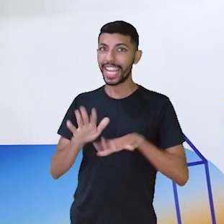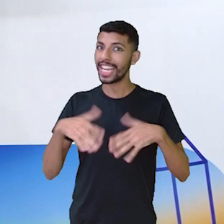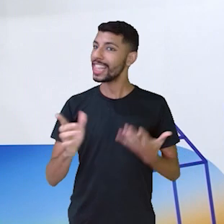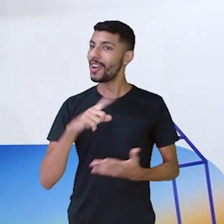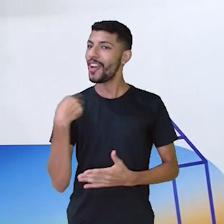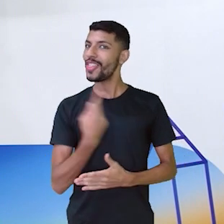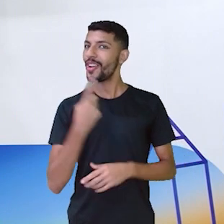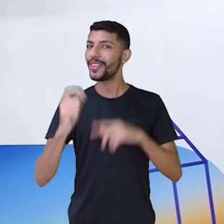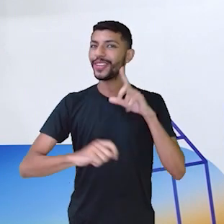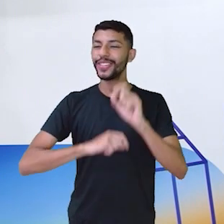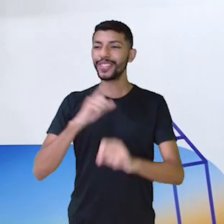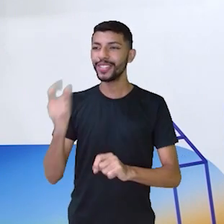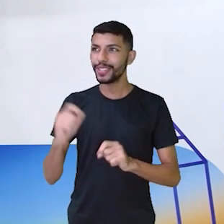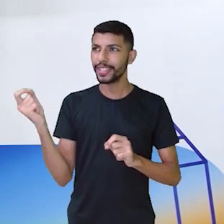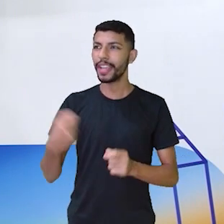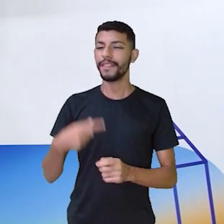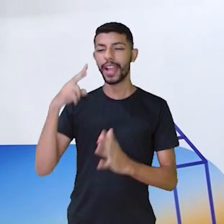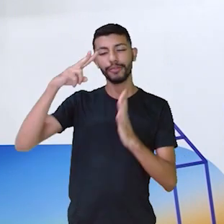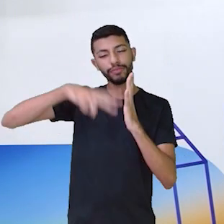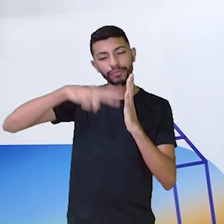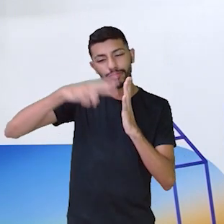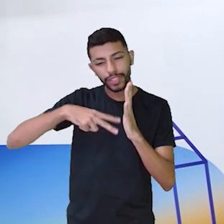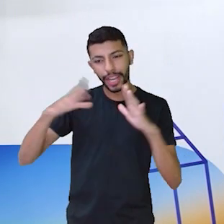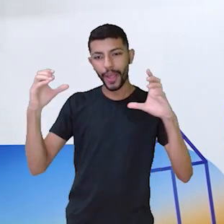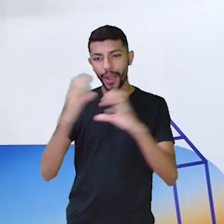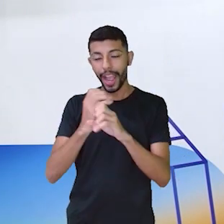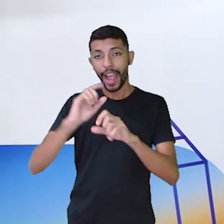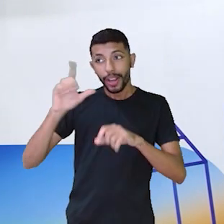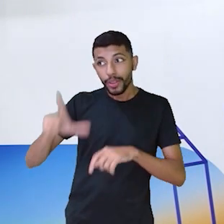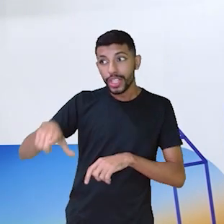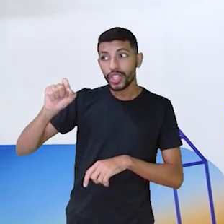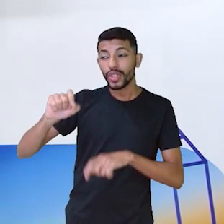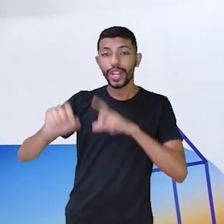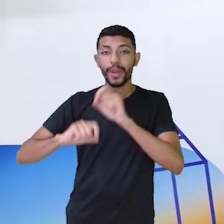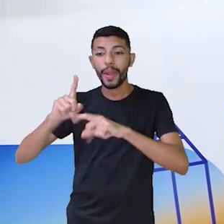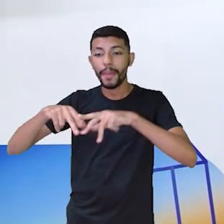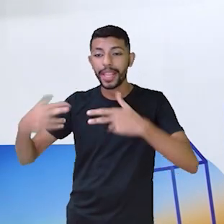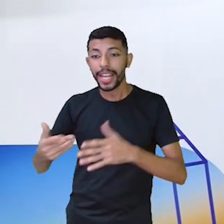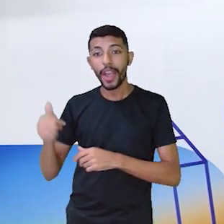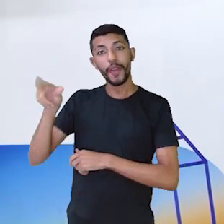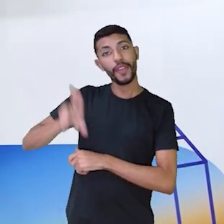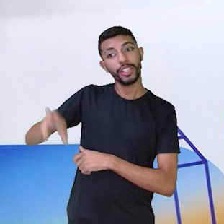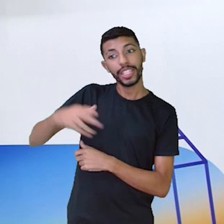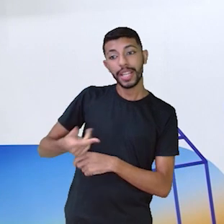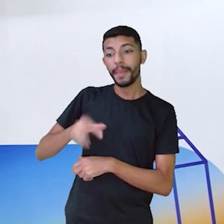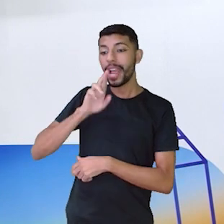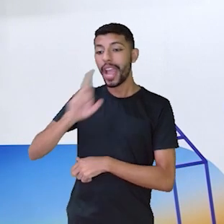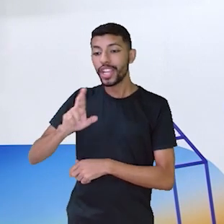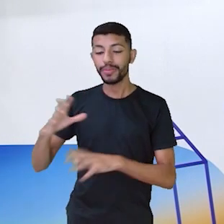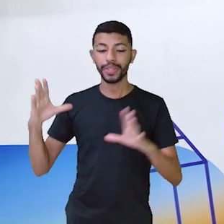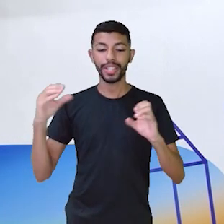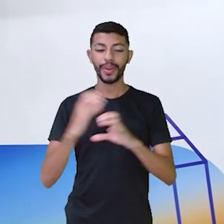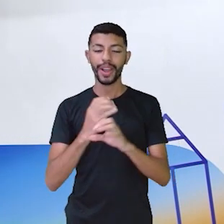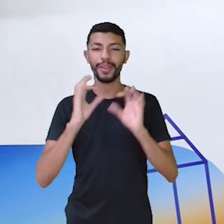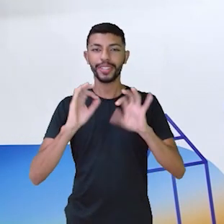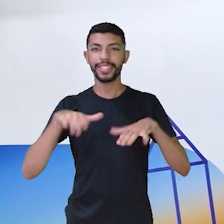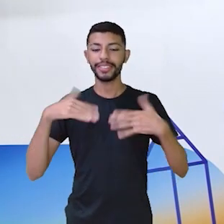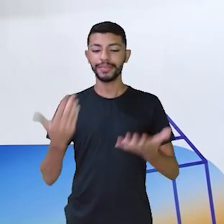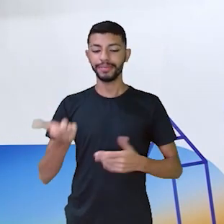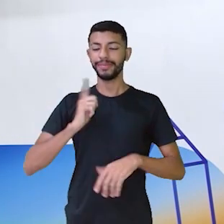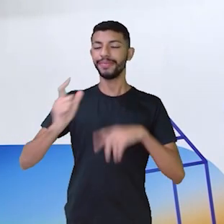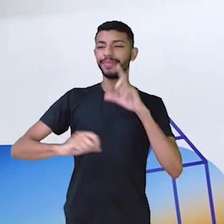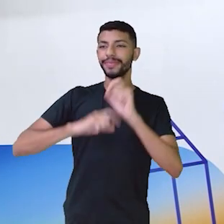fazer a leitura do problema e eles vão escolher o material que eles querem utilizar para resolver o probleminha. Então, temos